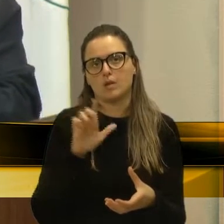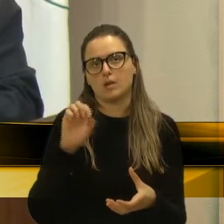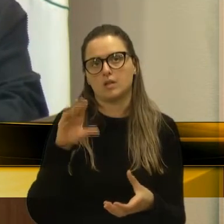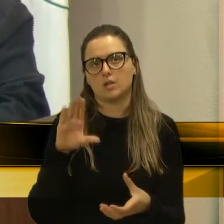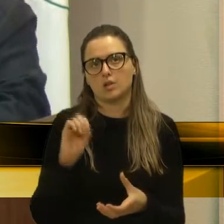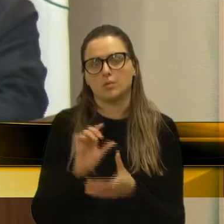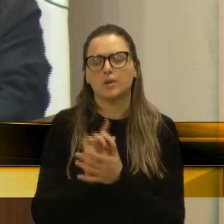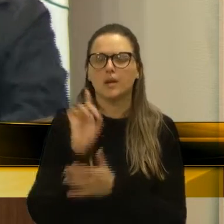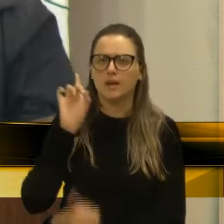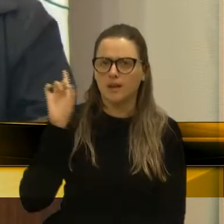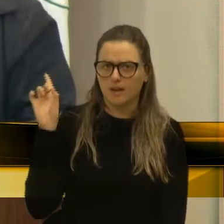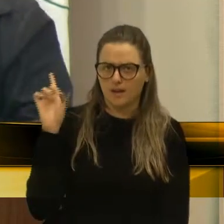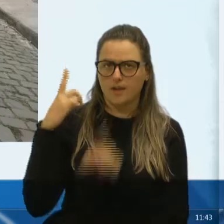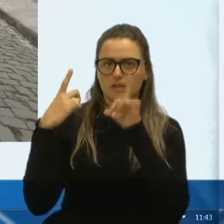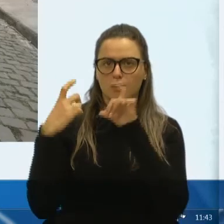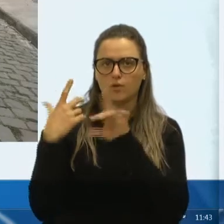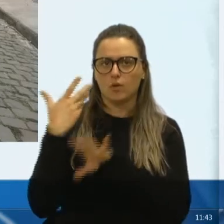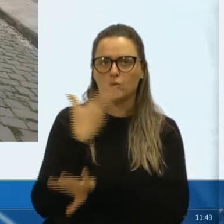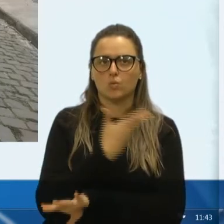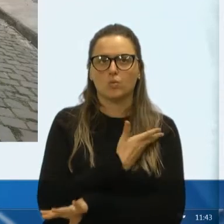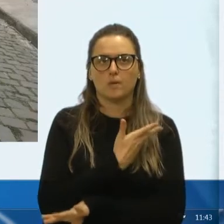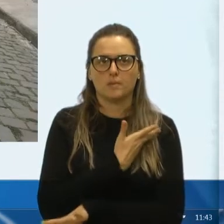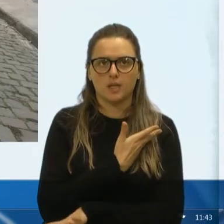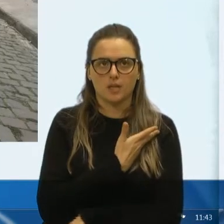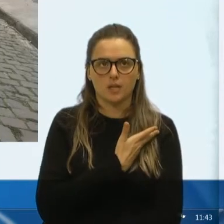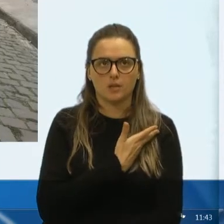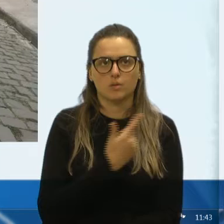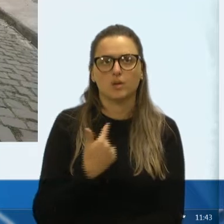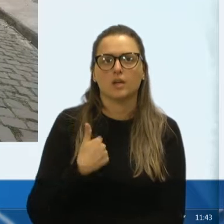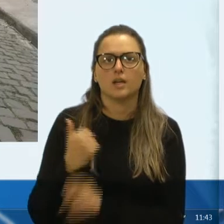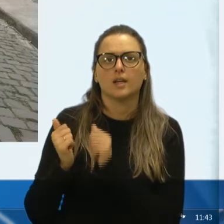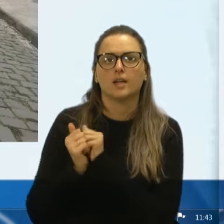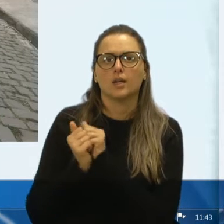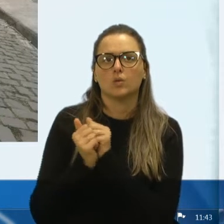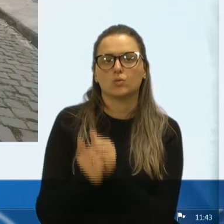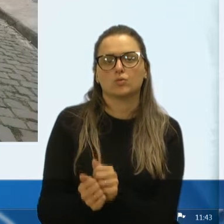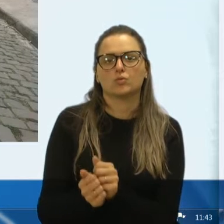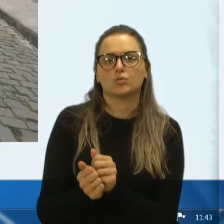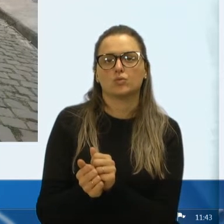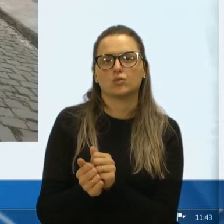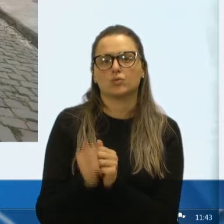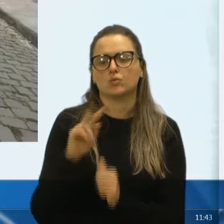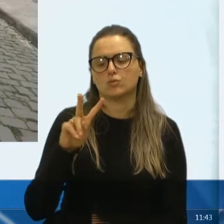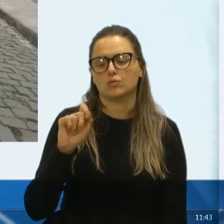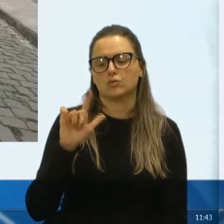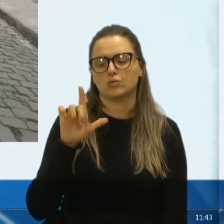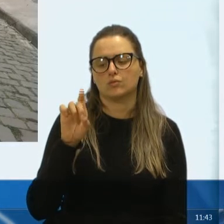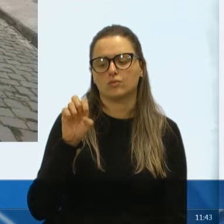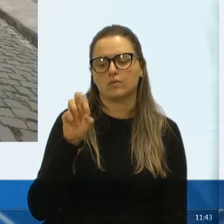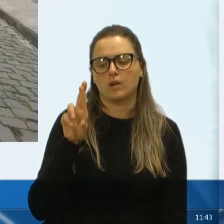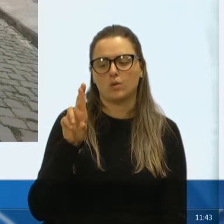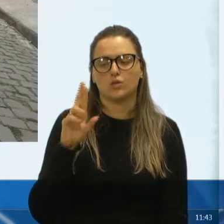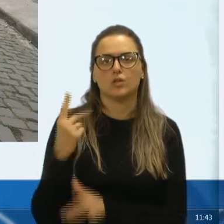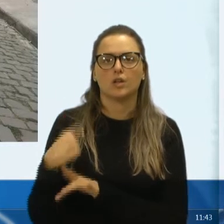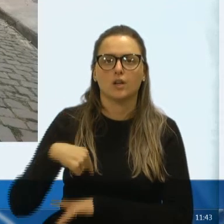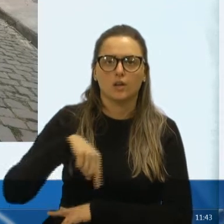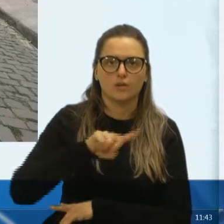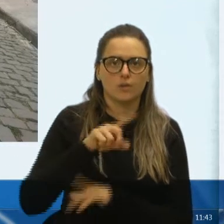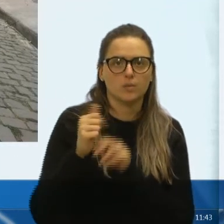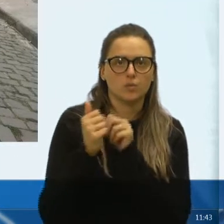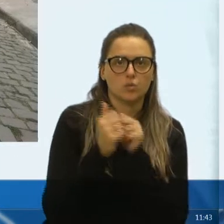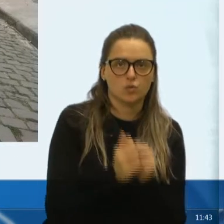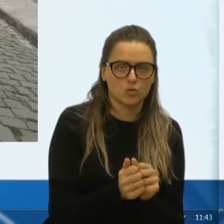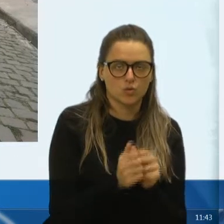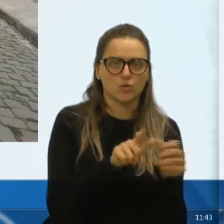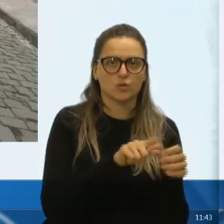Essa foto aqui, é um grande amigo meu, lembrando que eu, e o, e o Valdir Giacomim, nós somos lá, da mesma terra,